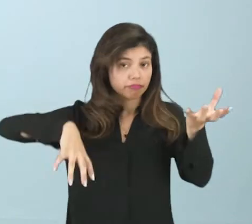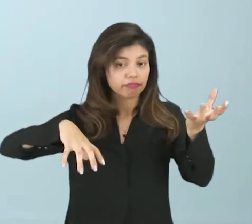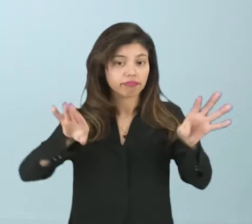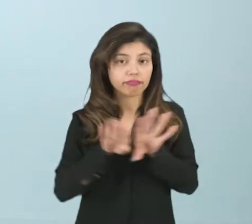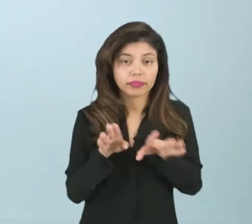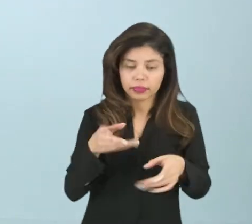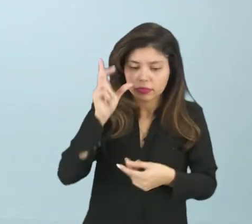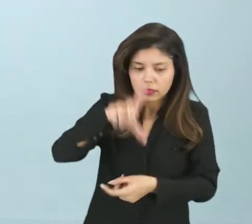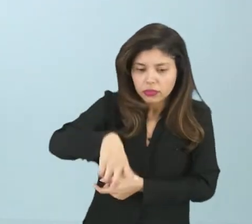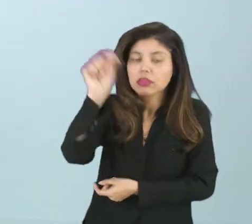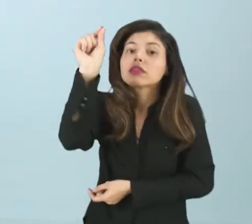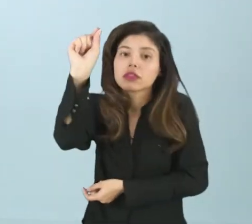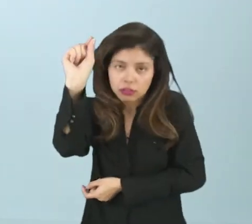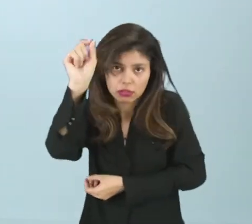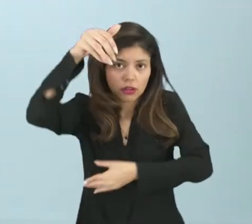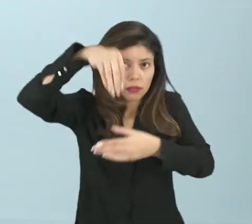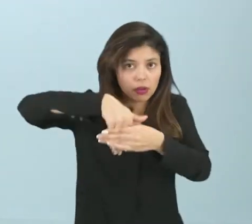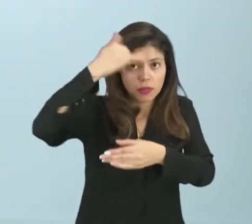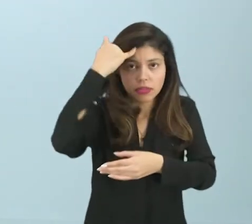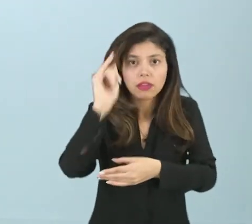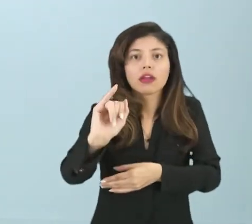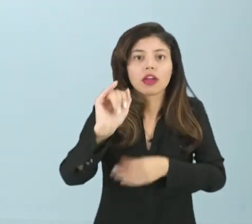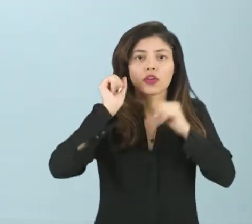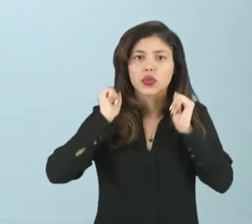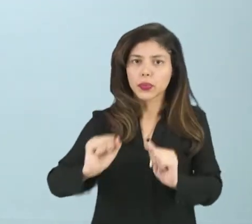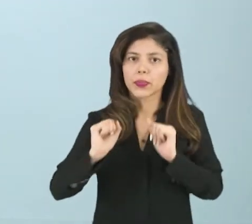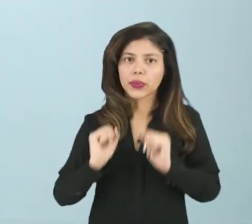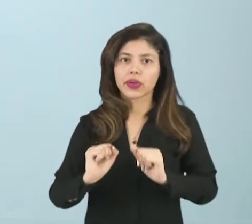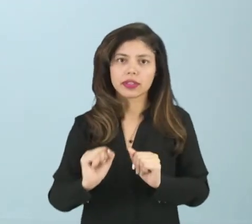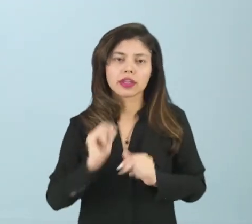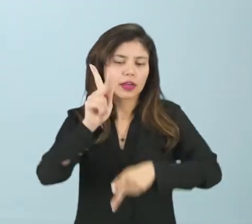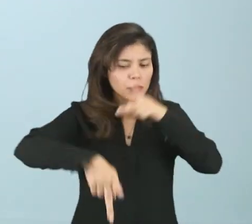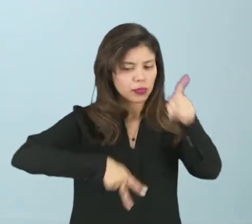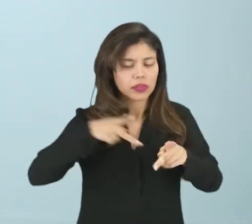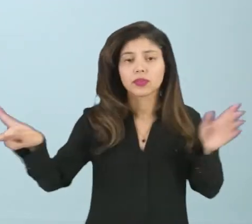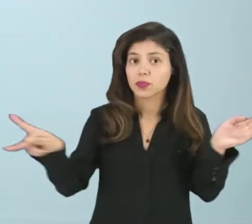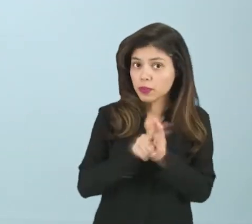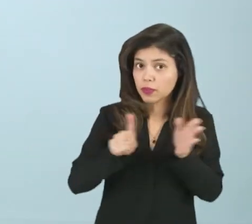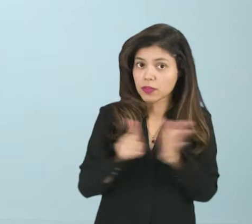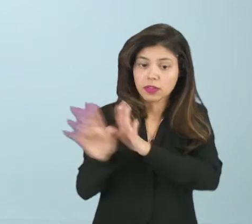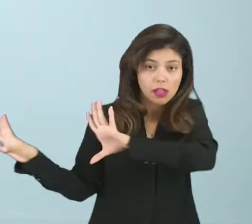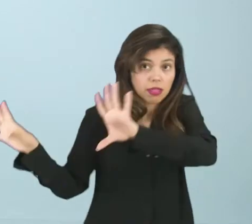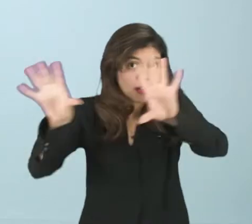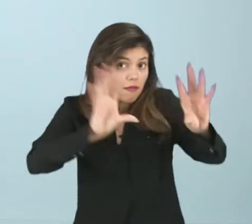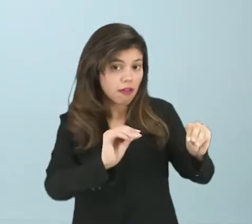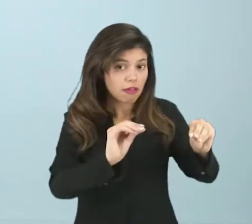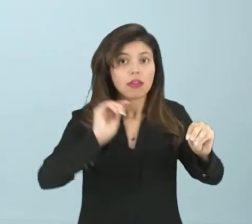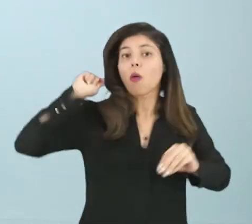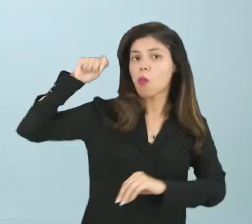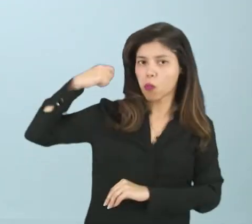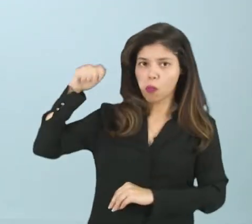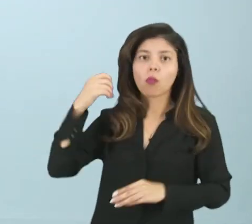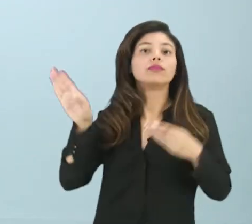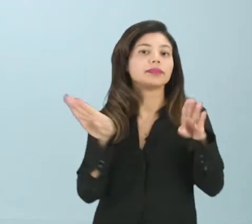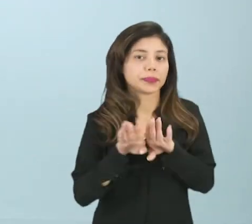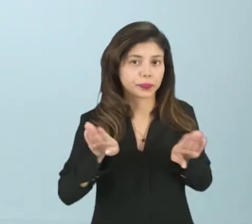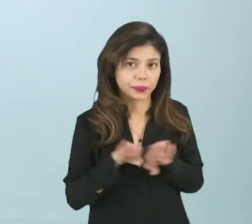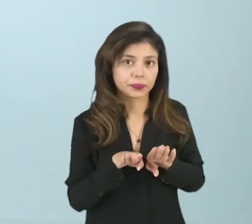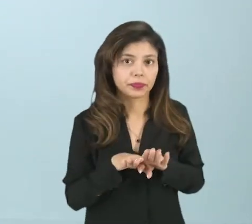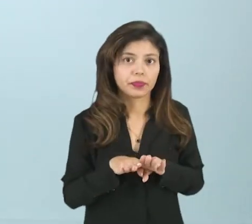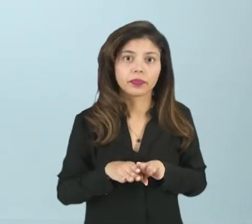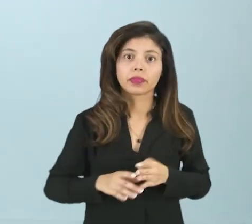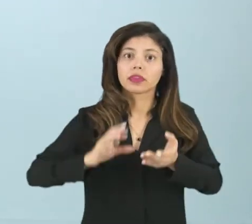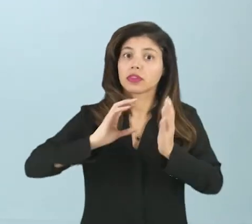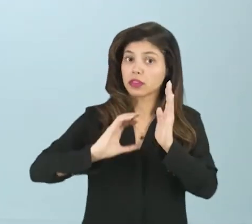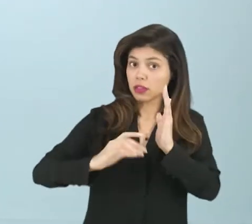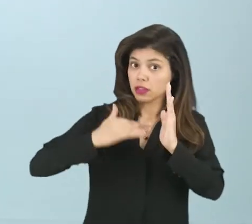a questão do plebicito é uma ideia, que pode ser até da população, que é levada aos deputados da Câmara e ao